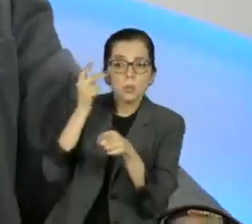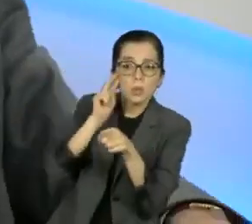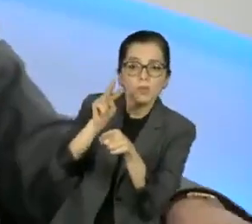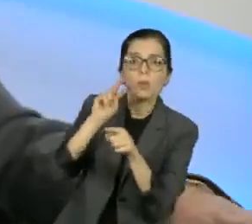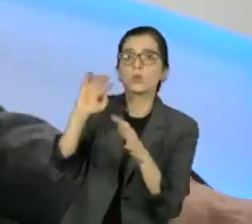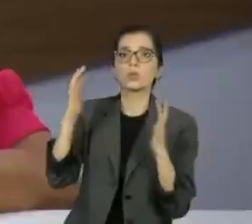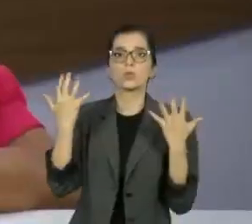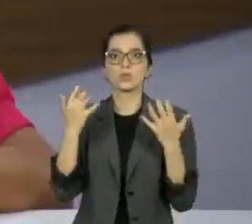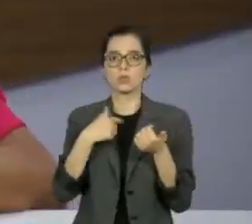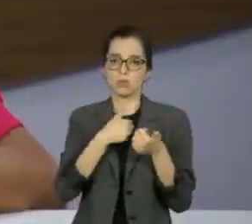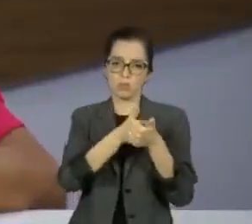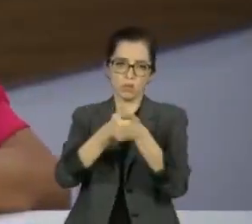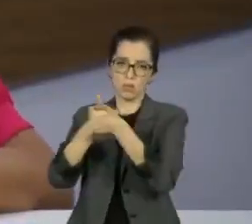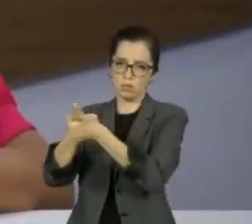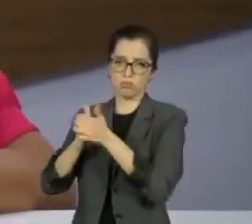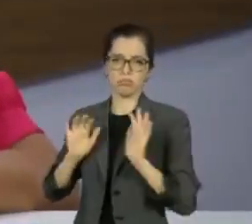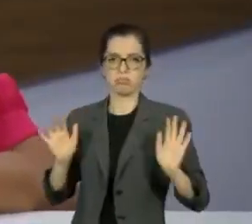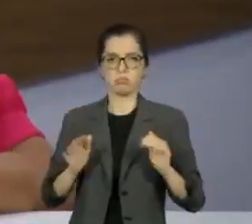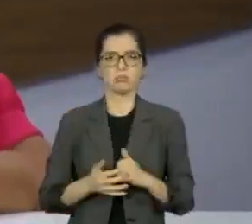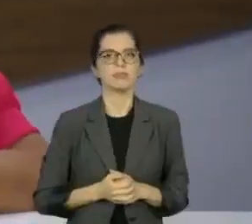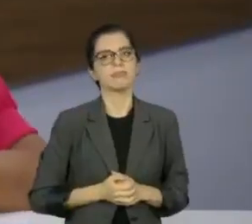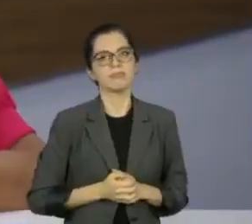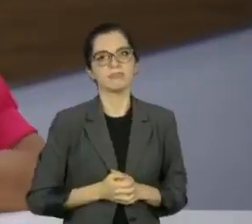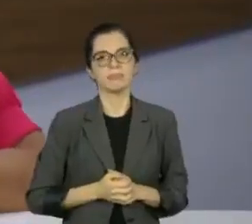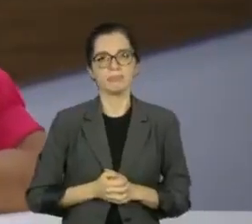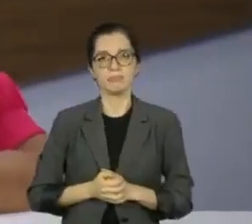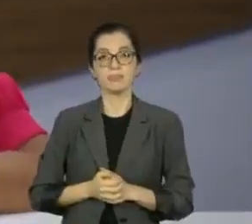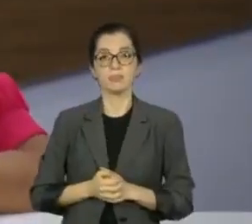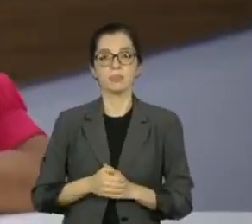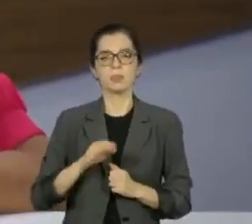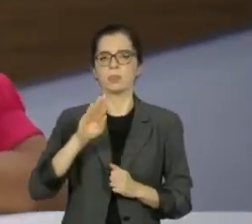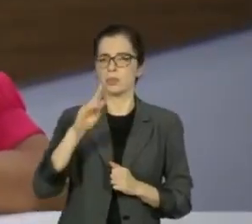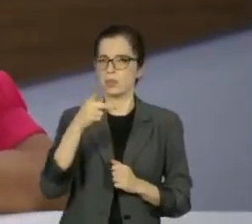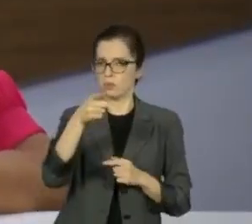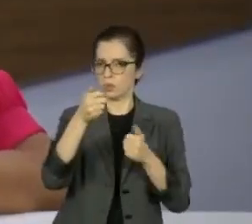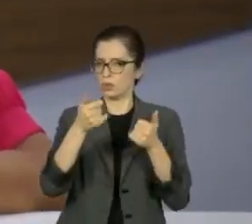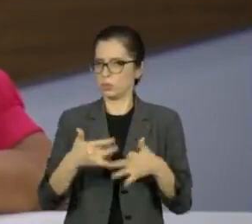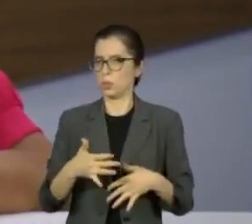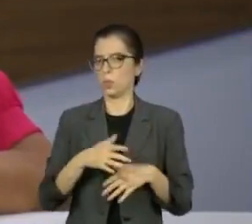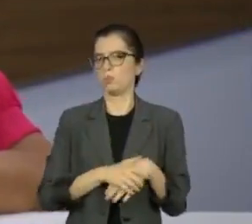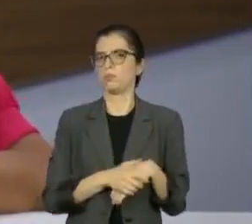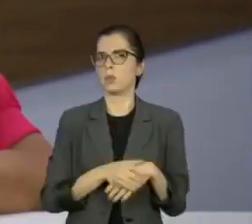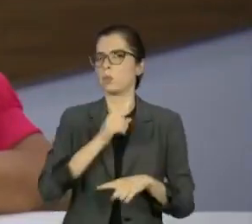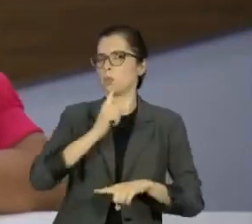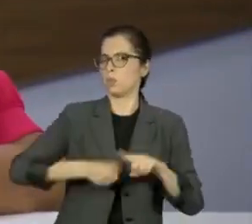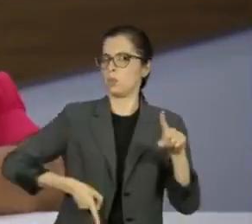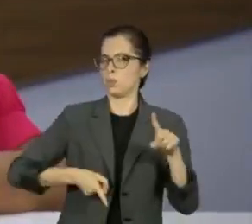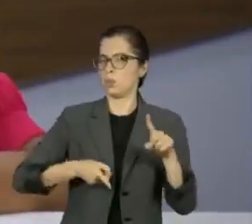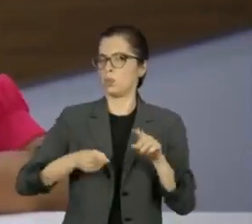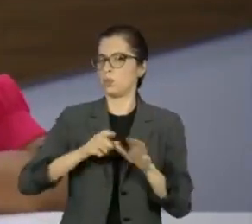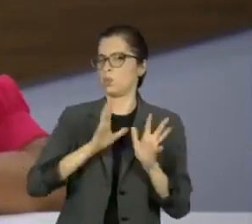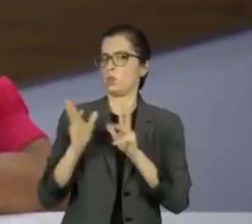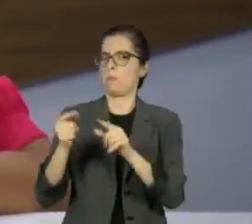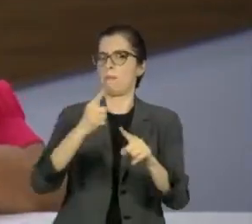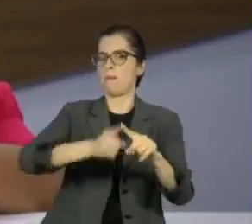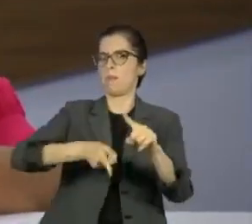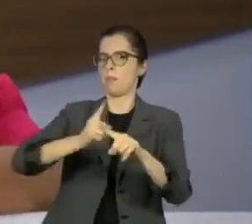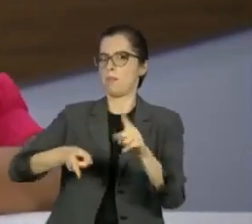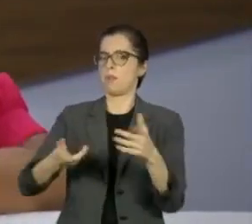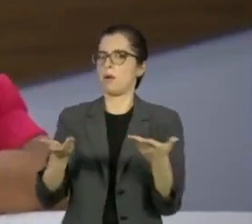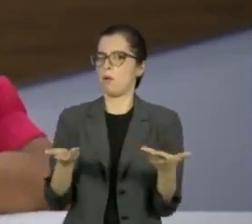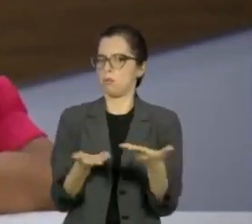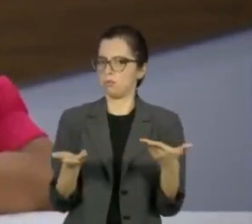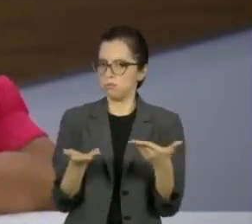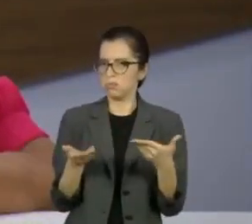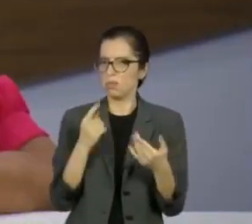Prefeito, o senhor disse que Belo Horizonte era uma cidade que proibia tudo. A gente está vivendo uma controvérsia